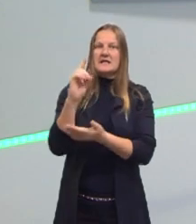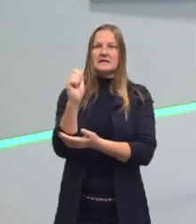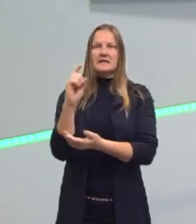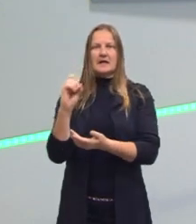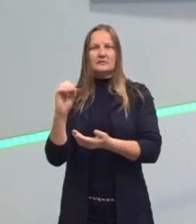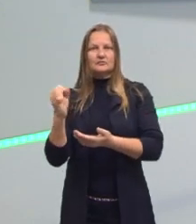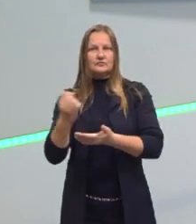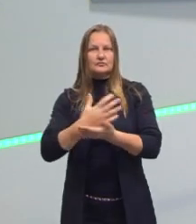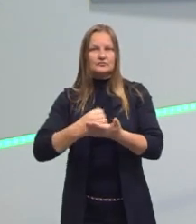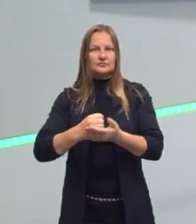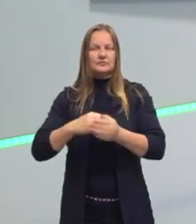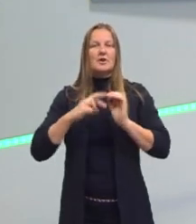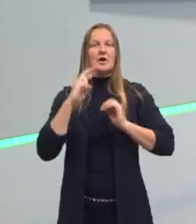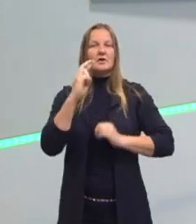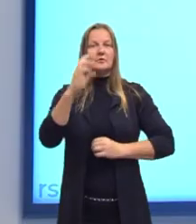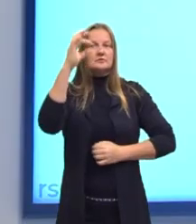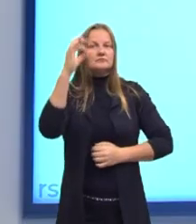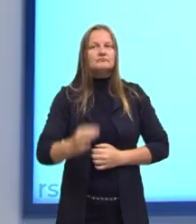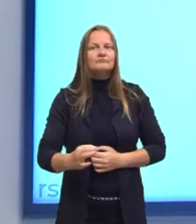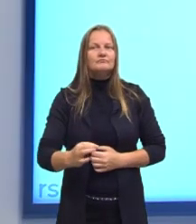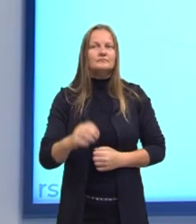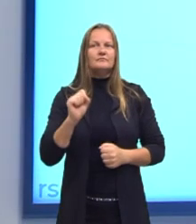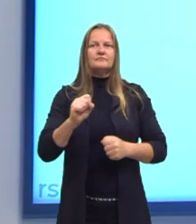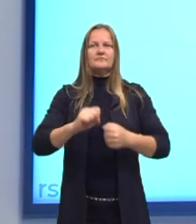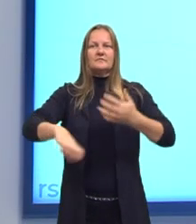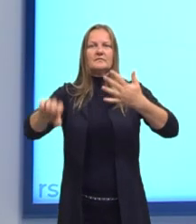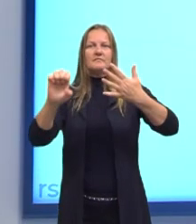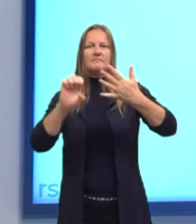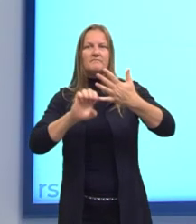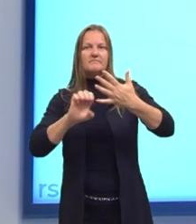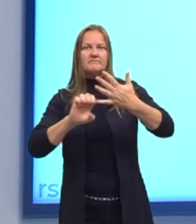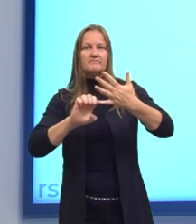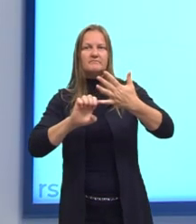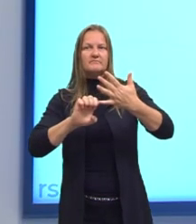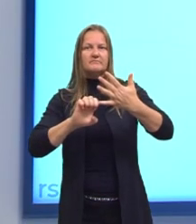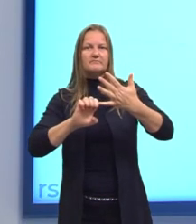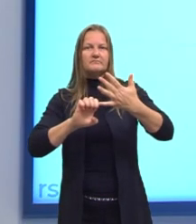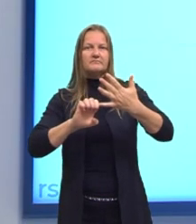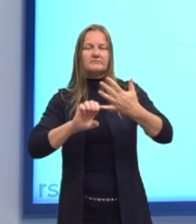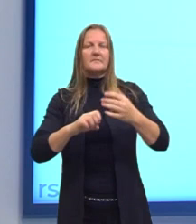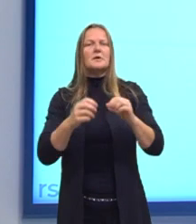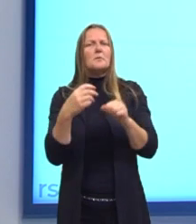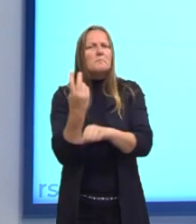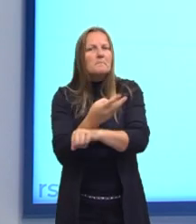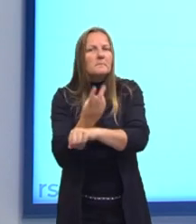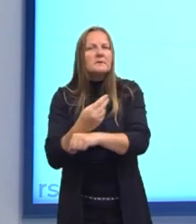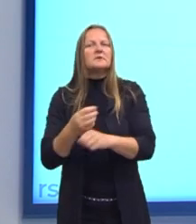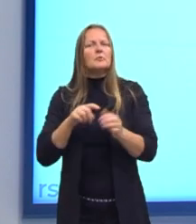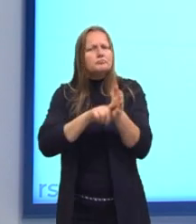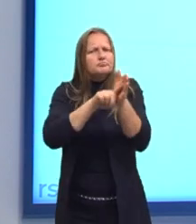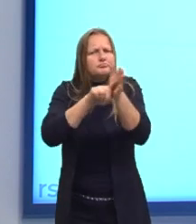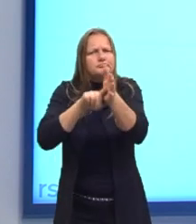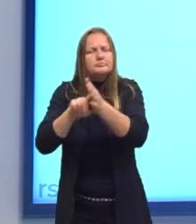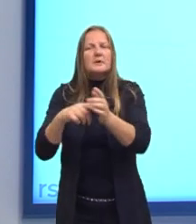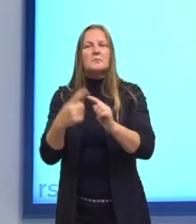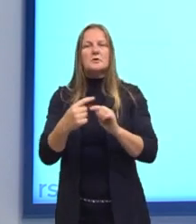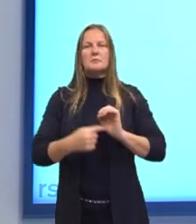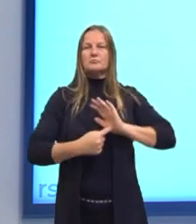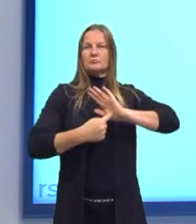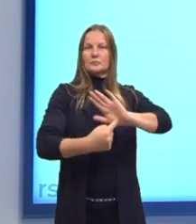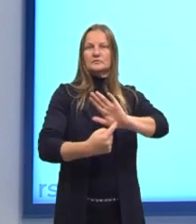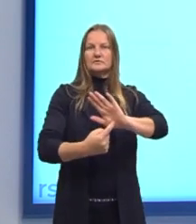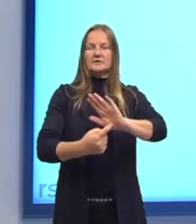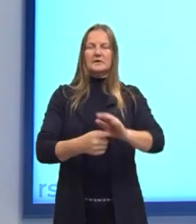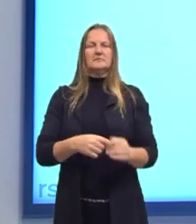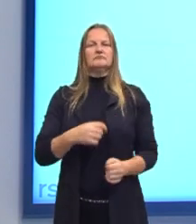A nossa resposta correta aqui é a letra E. A gente busca essa pesquisa para dar, através